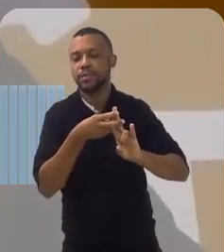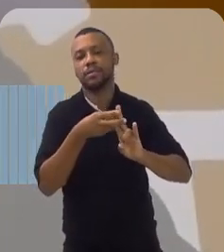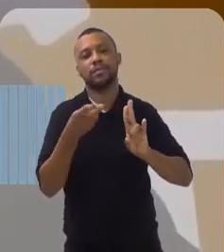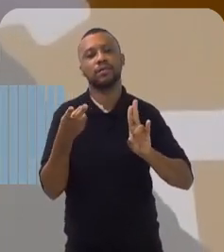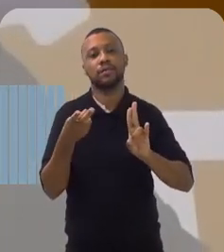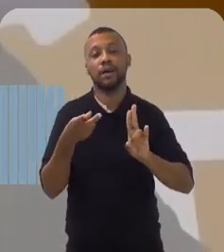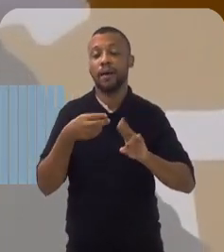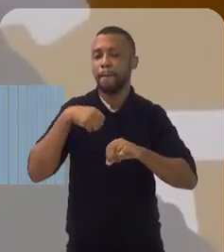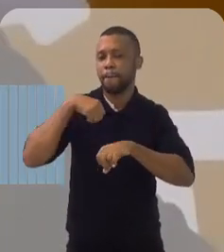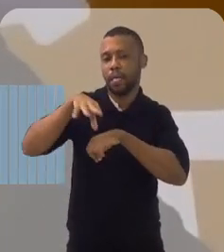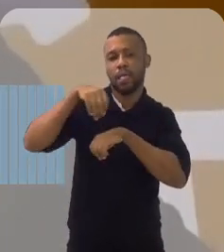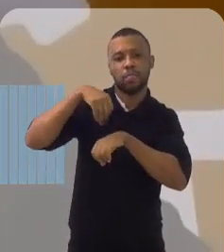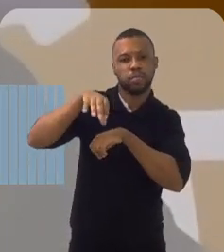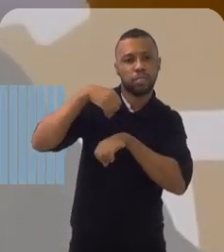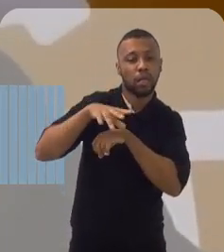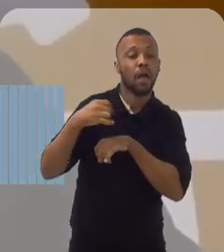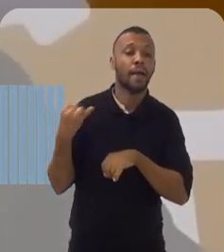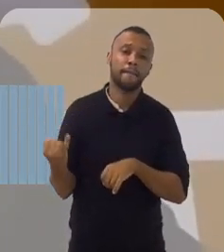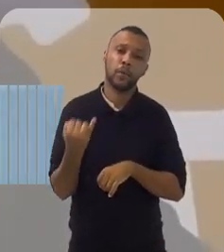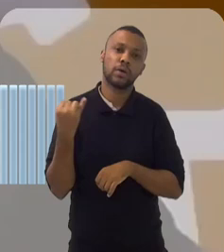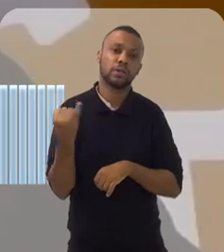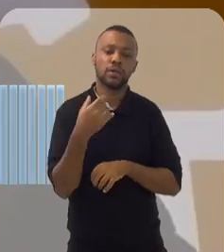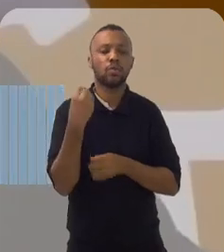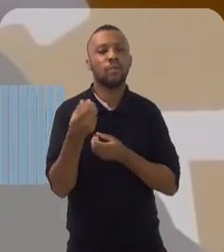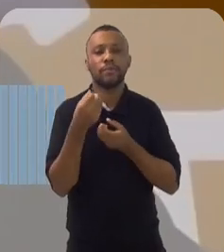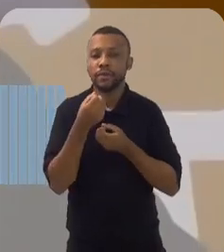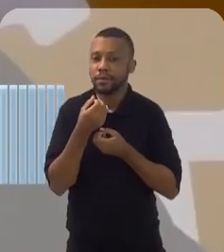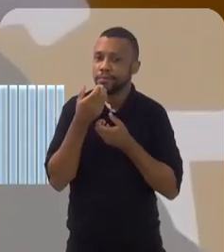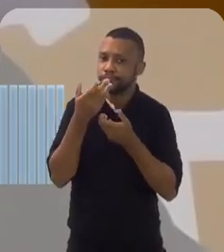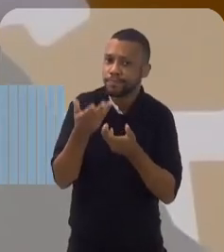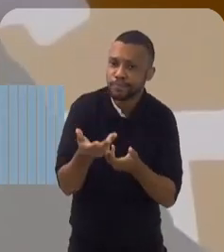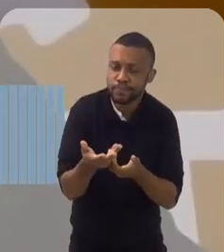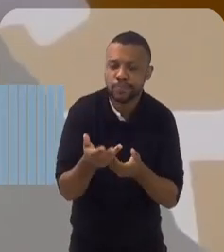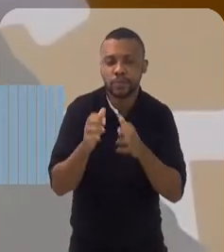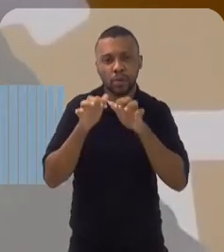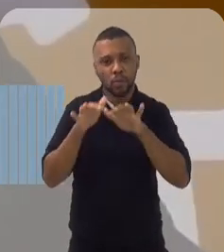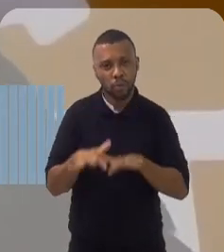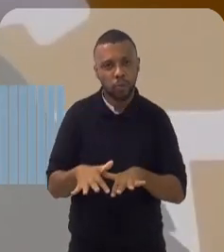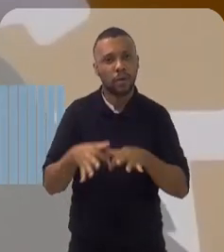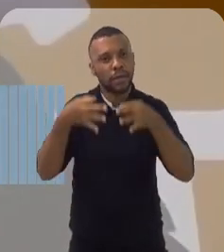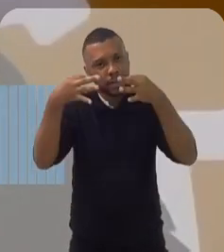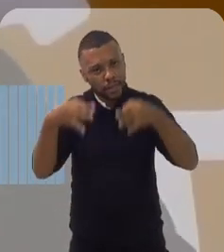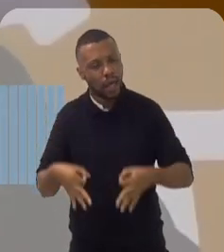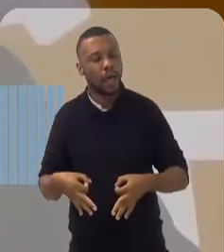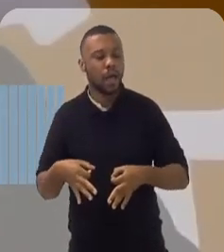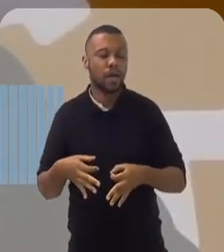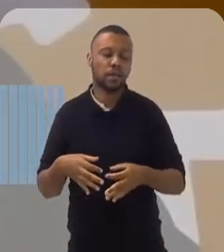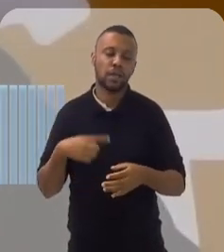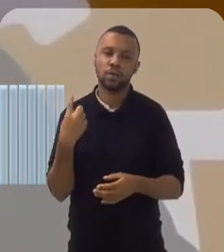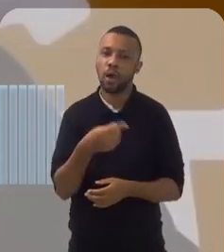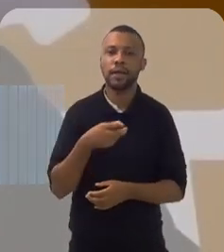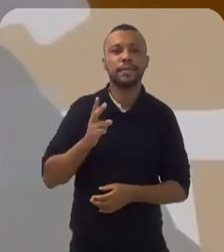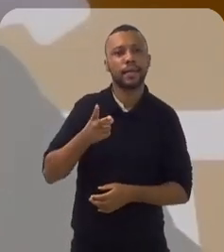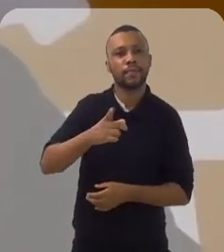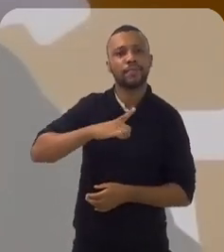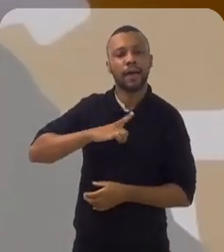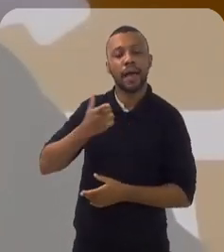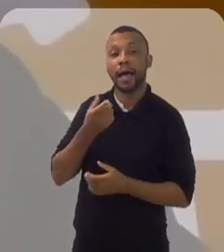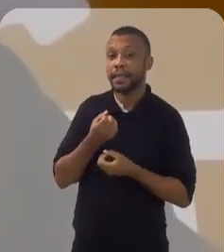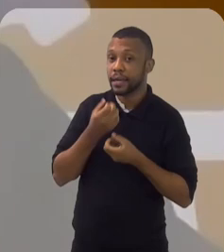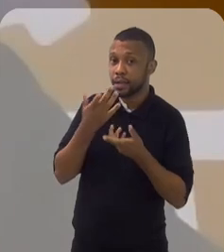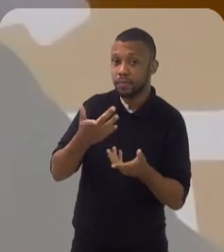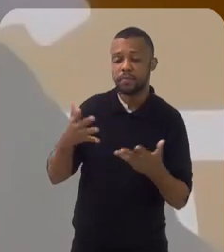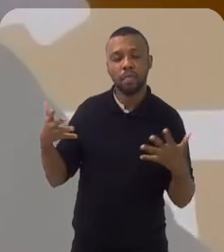úteis para o contribuinte de como fazer a sua declaração de maneira correta, de maneira assertiva. E lógico, sempre que a